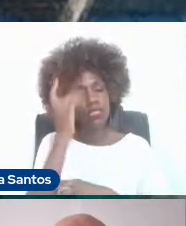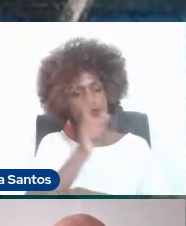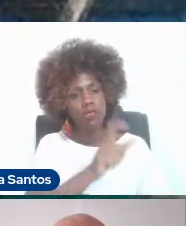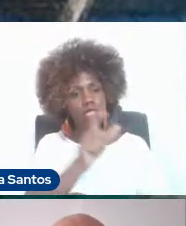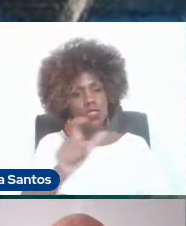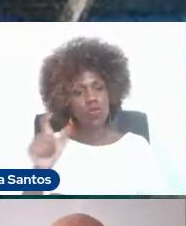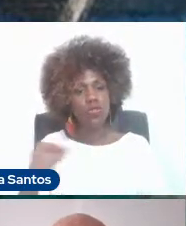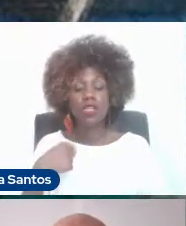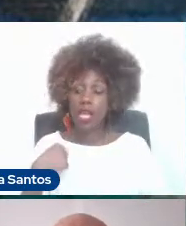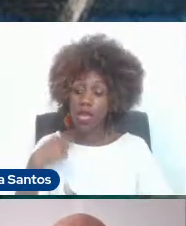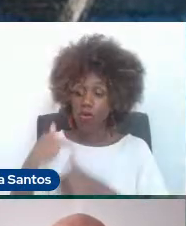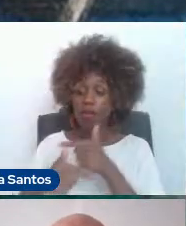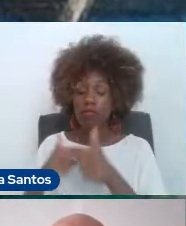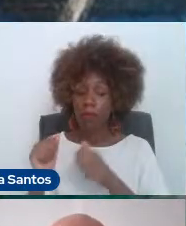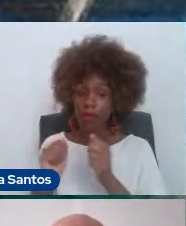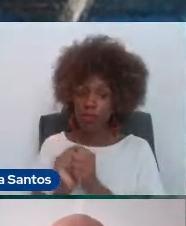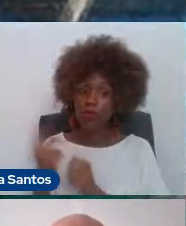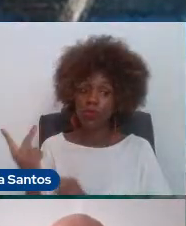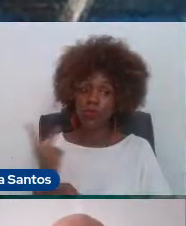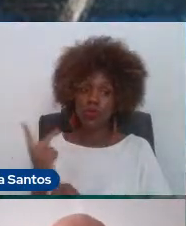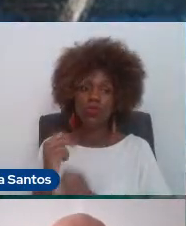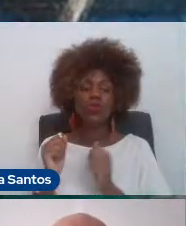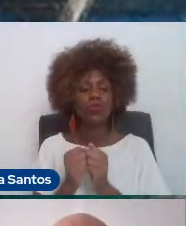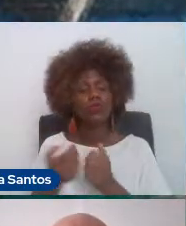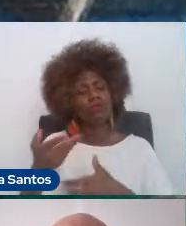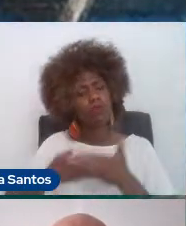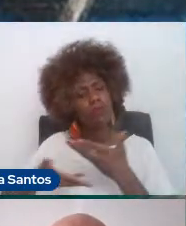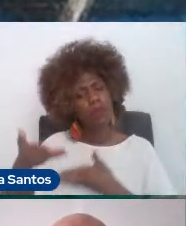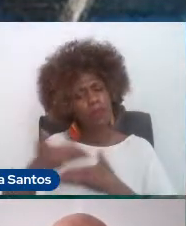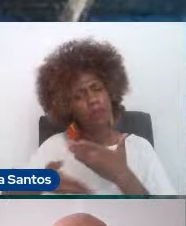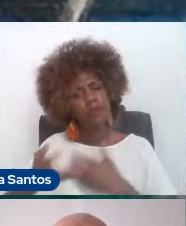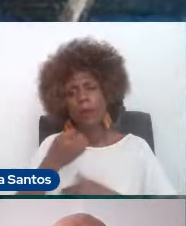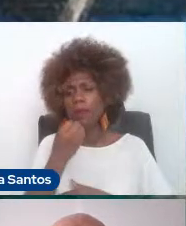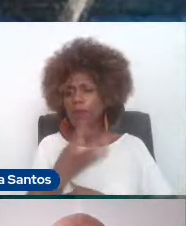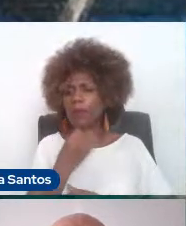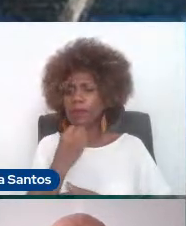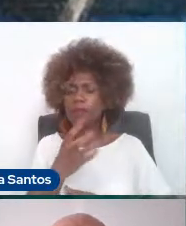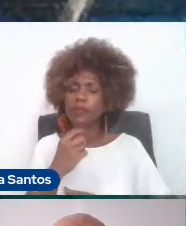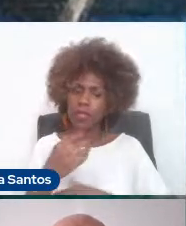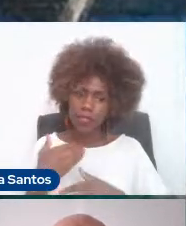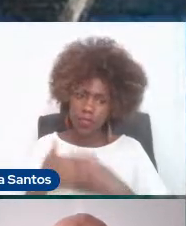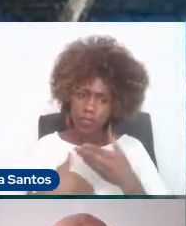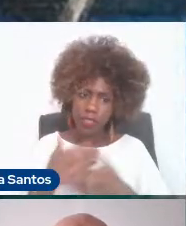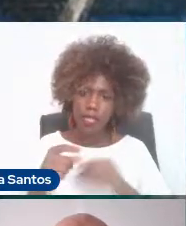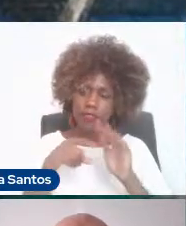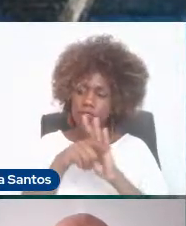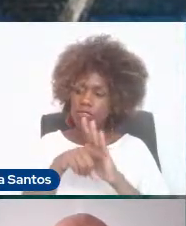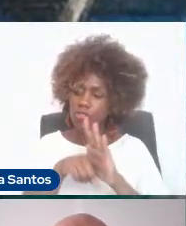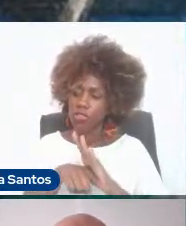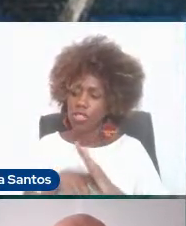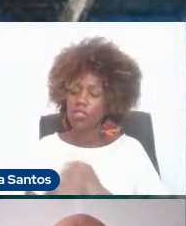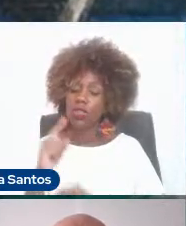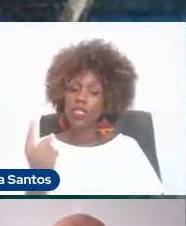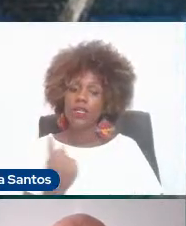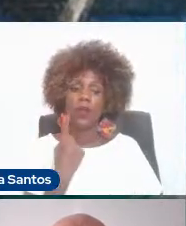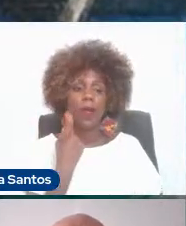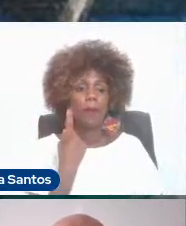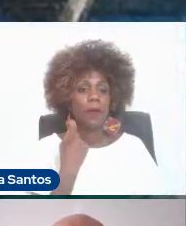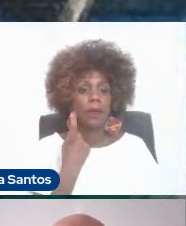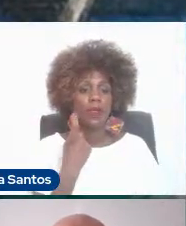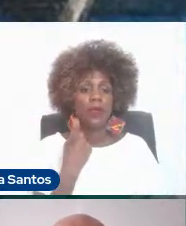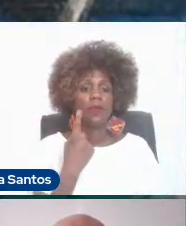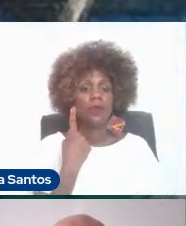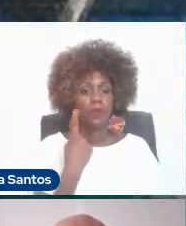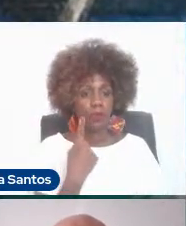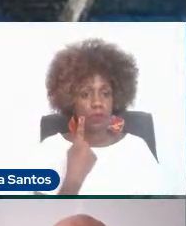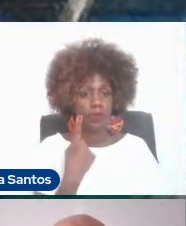tem sido muito frutífero para nós dois, essa relação que estamos realmente investigando. E o primeiro ponto